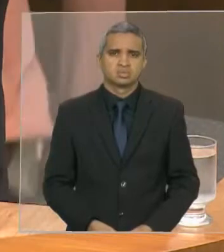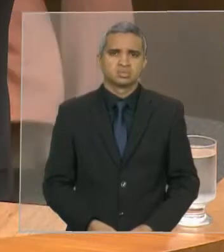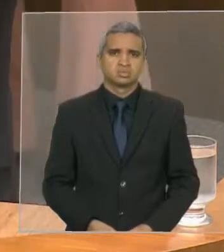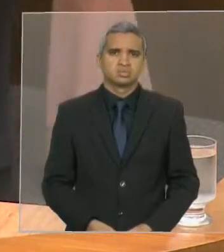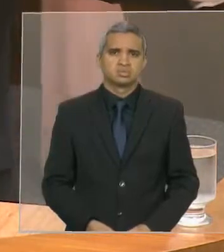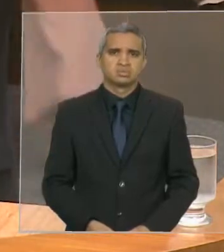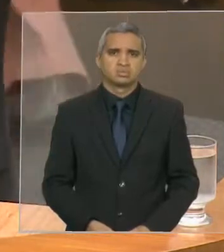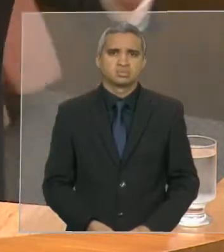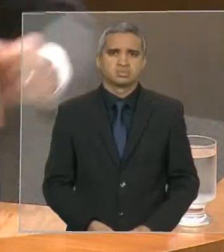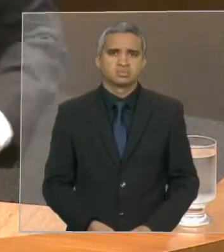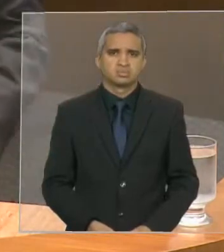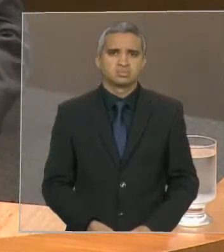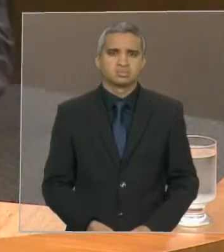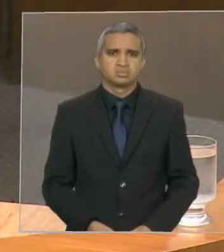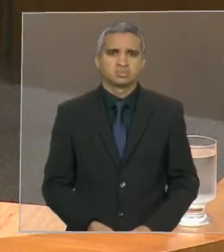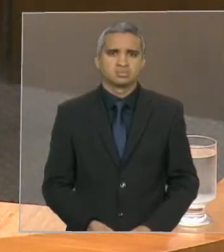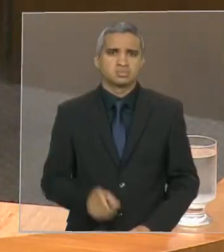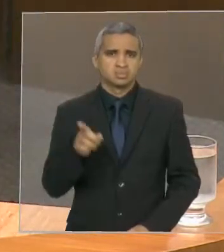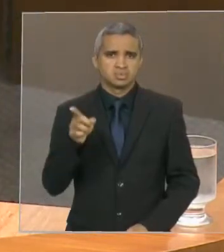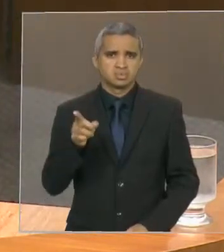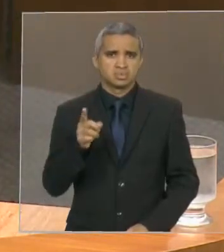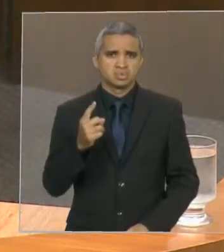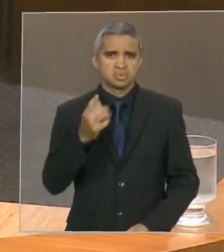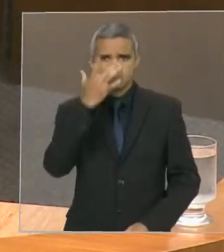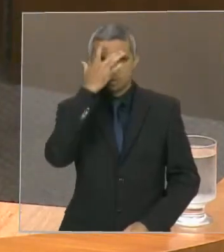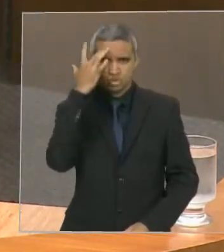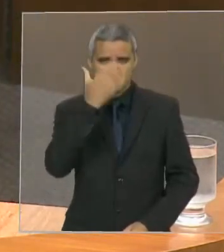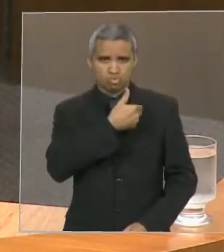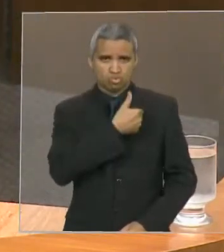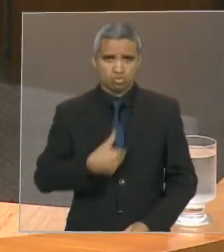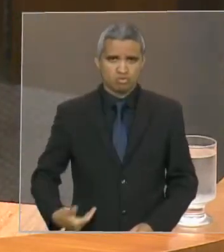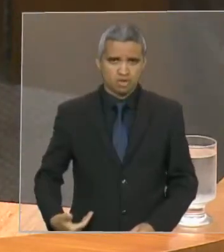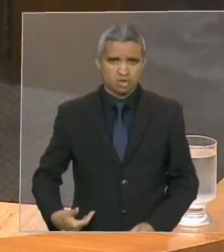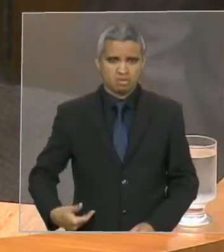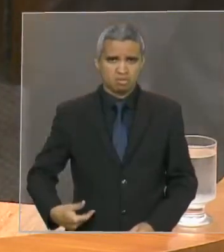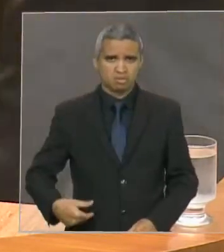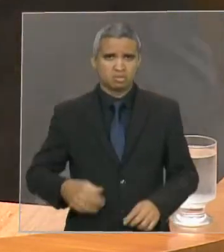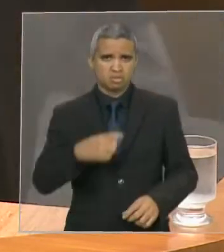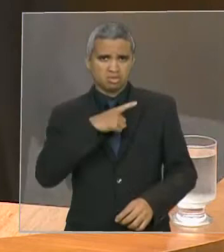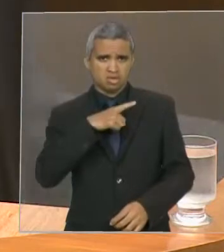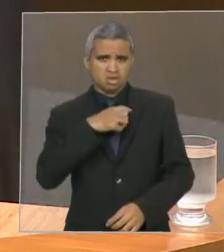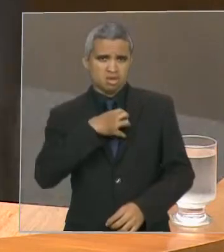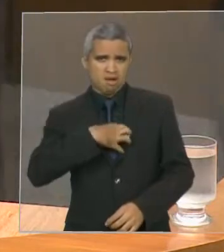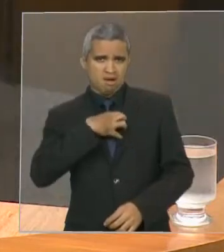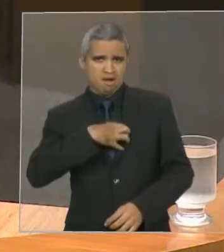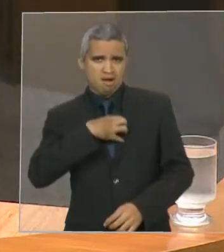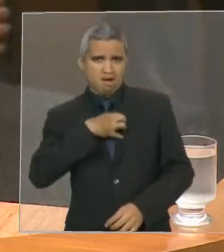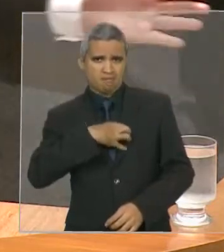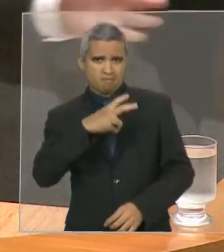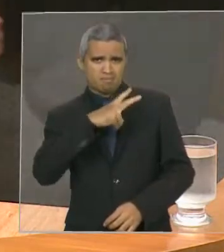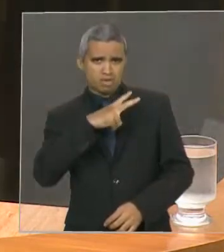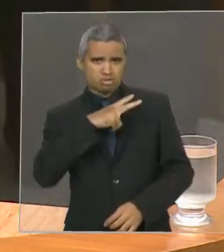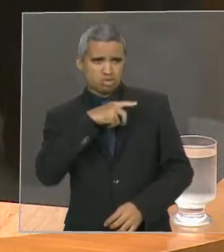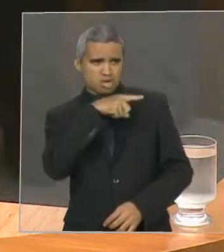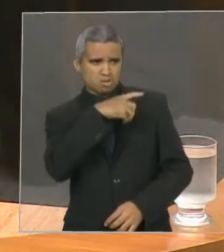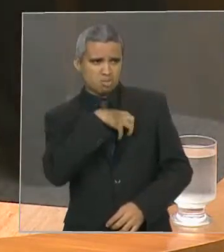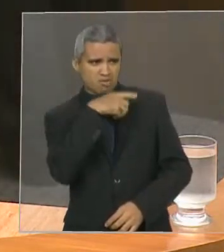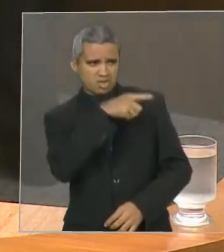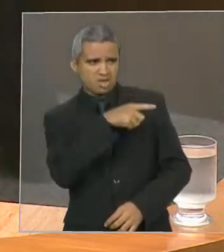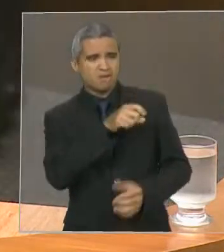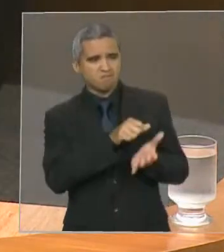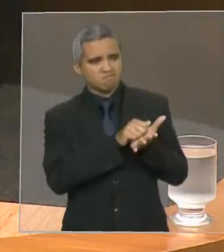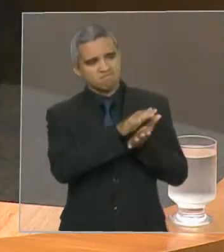membro do governo tem uma divergência pessoal com um membro da associação, ele vai retirar a associação.